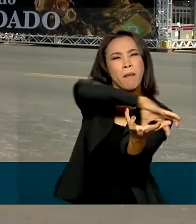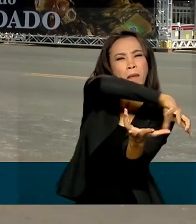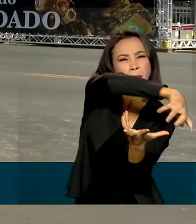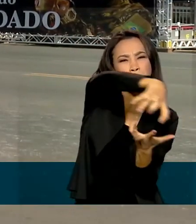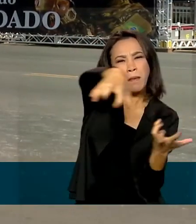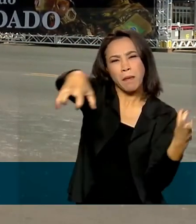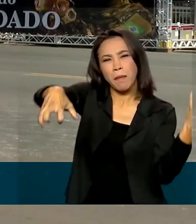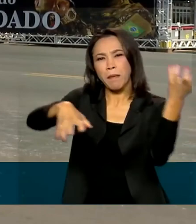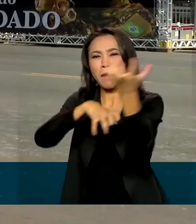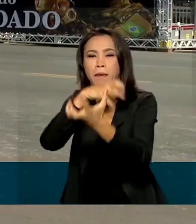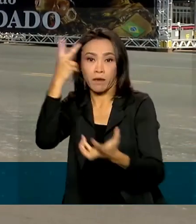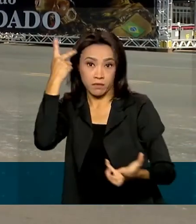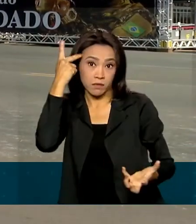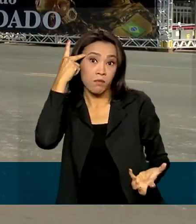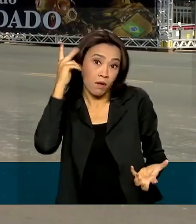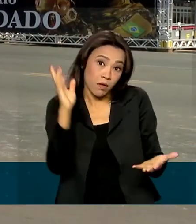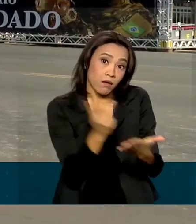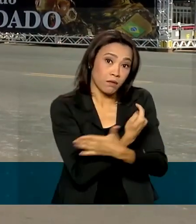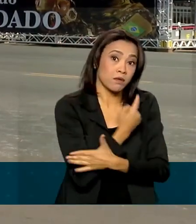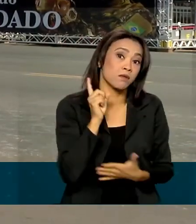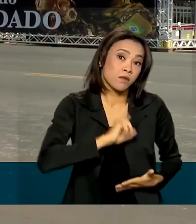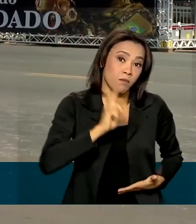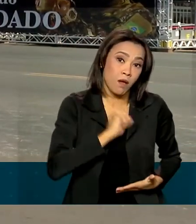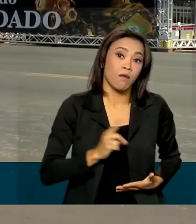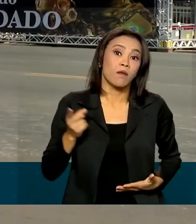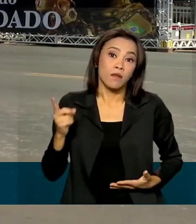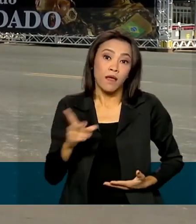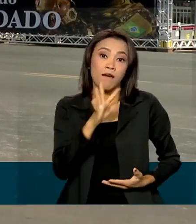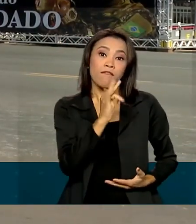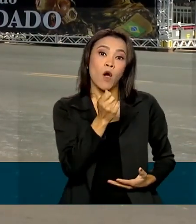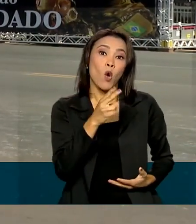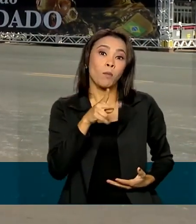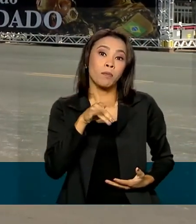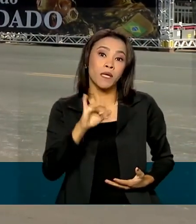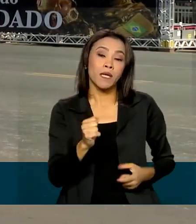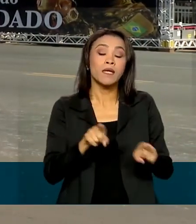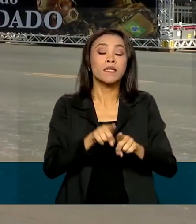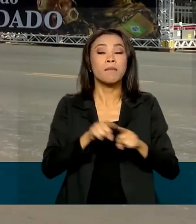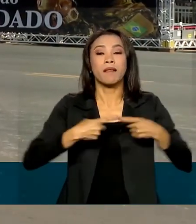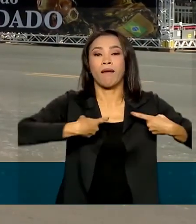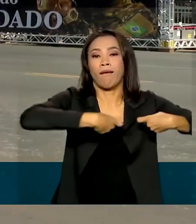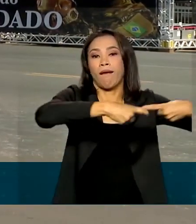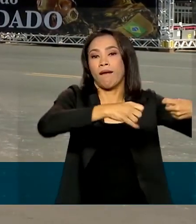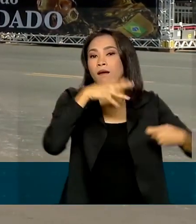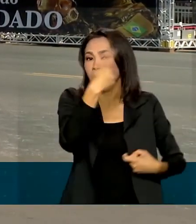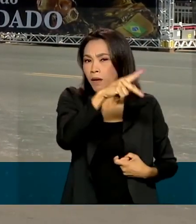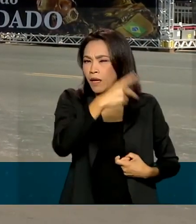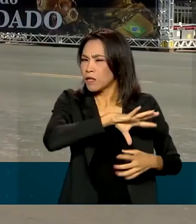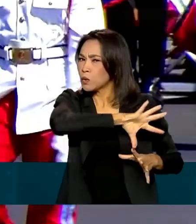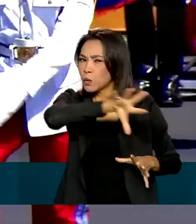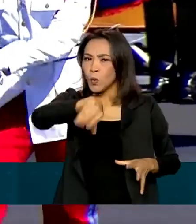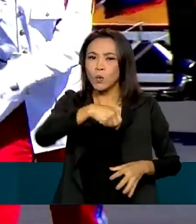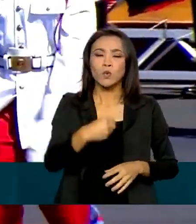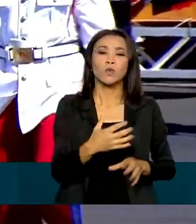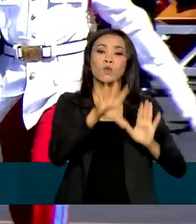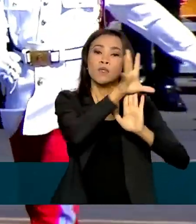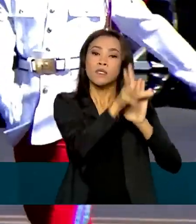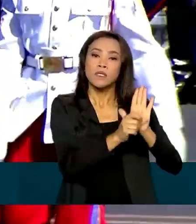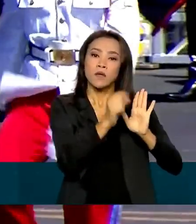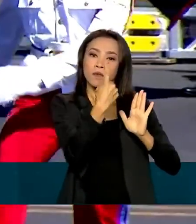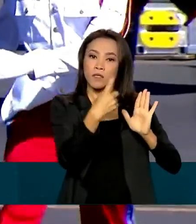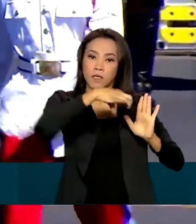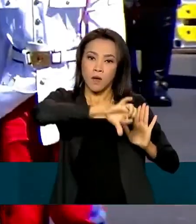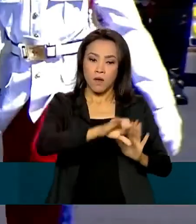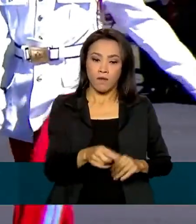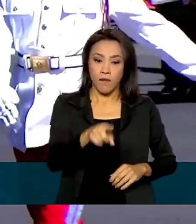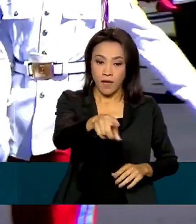Gerais e em São Paulo, na Revolução Farroupilha e também na Guerra do Paraguai, todas no século XIX. A espada usada